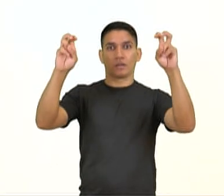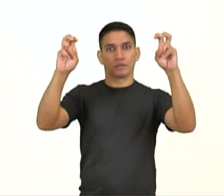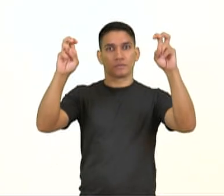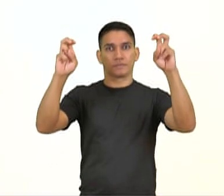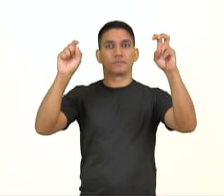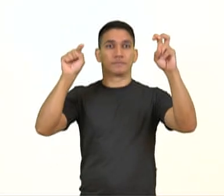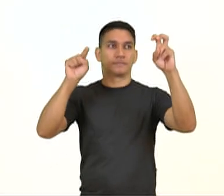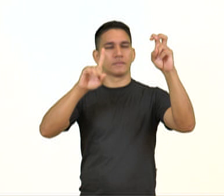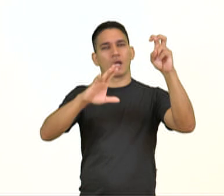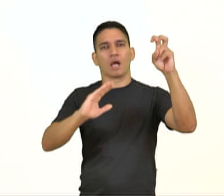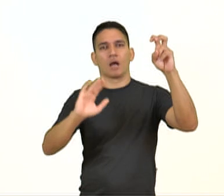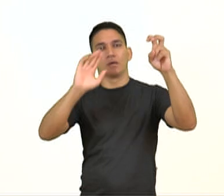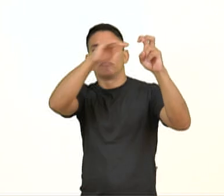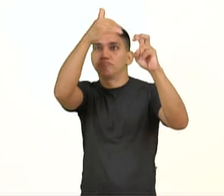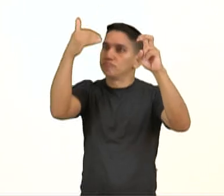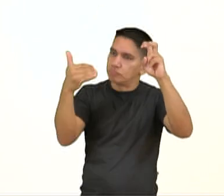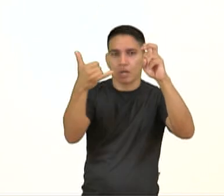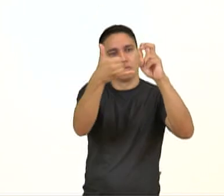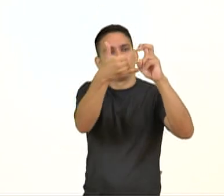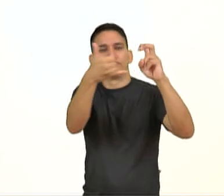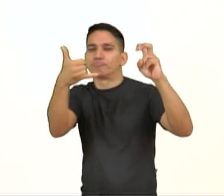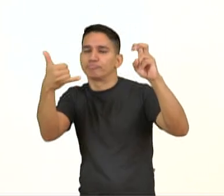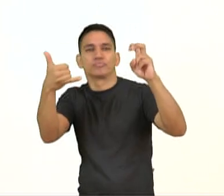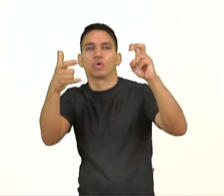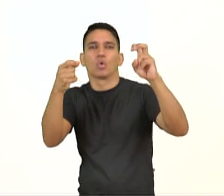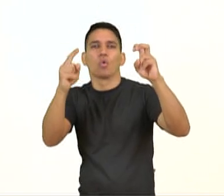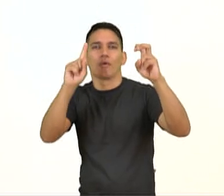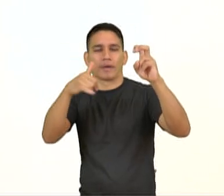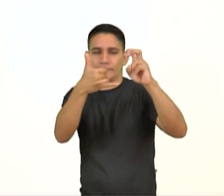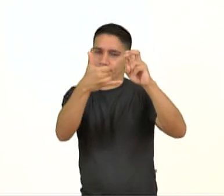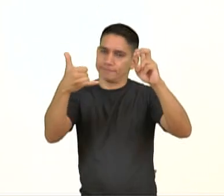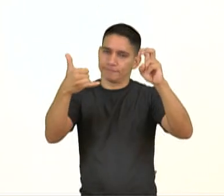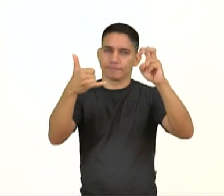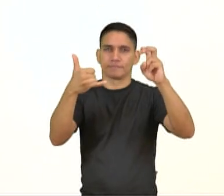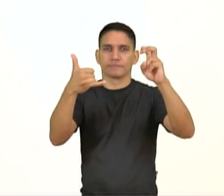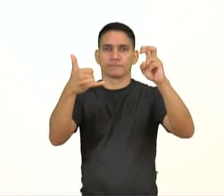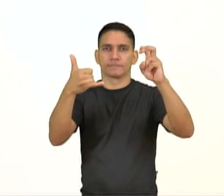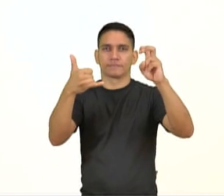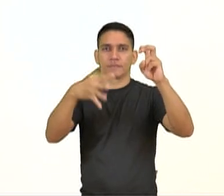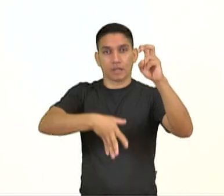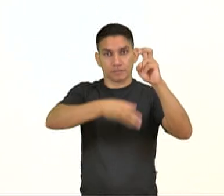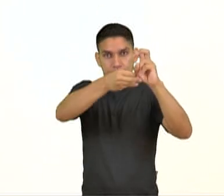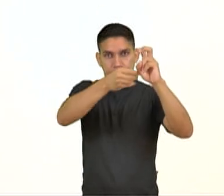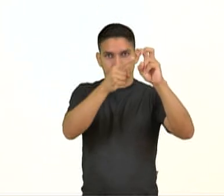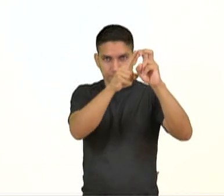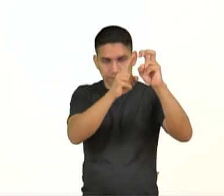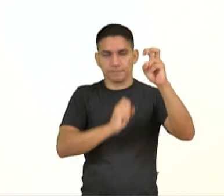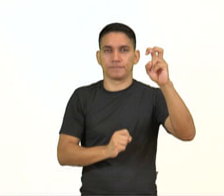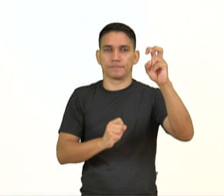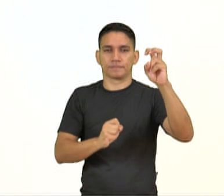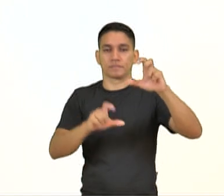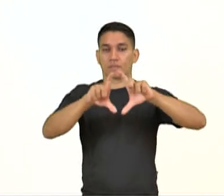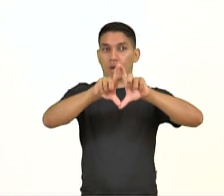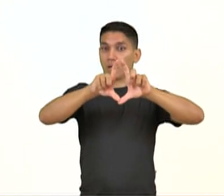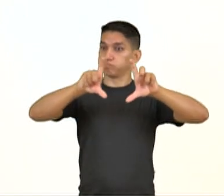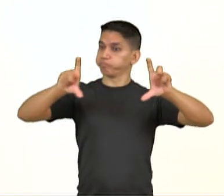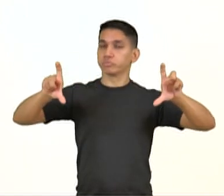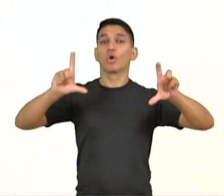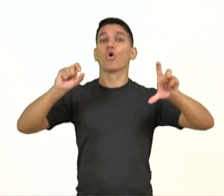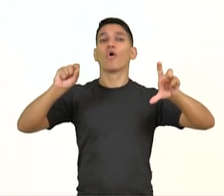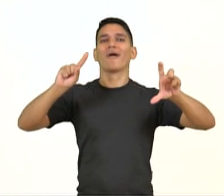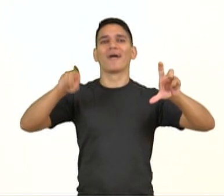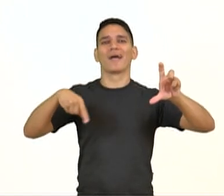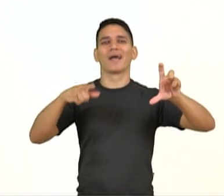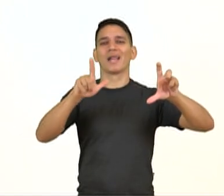o título que vem logo depois da manchete, o título não, o texto logo depois da manchete, o subtítulo. O lead, que vai conter